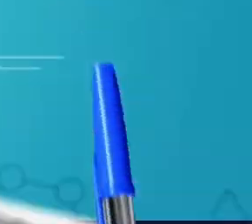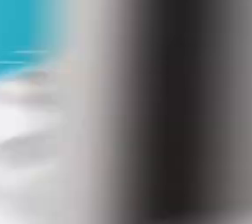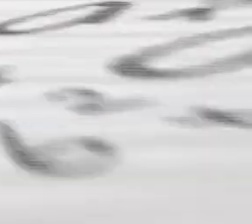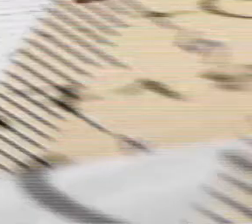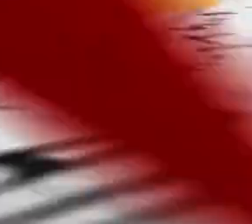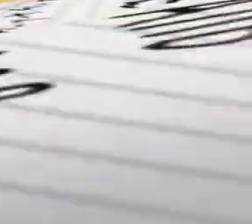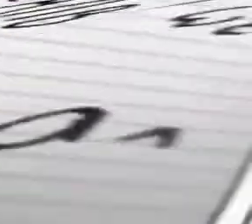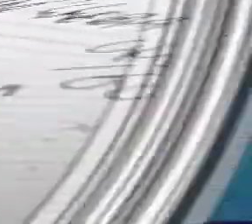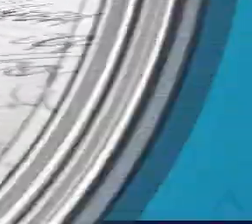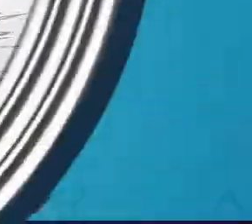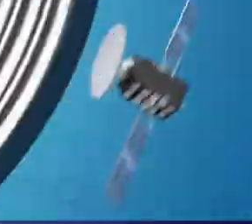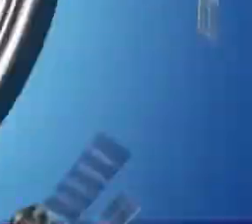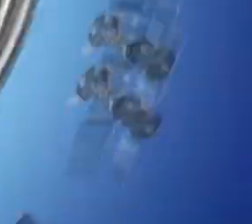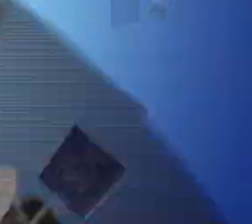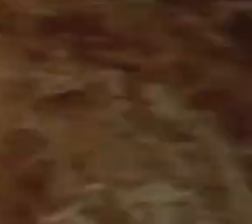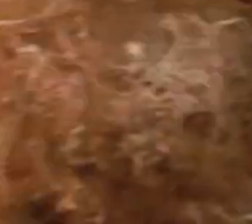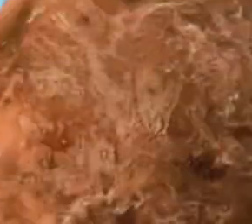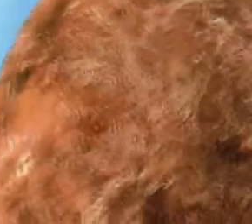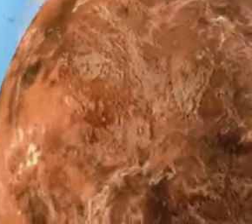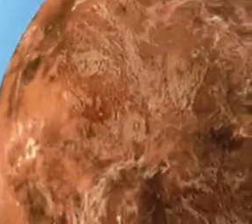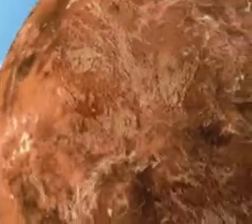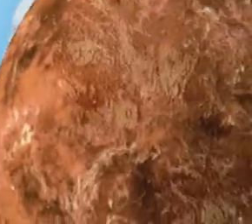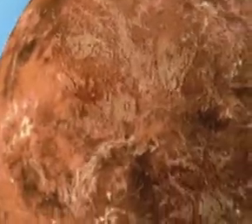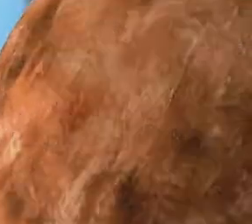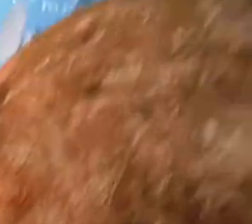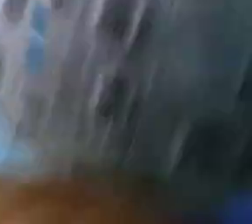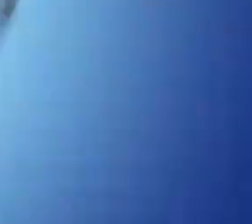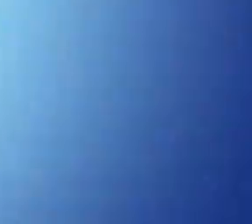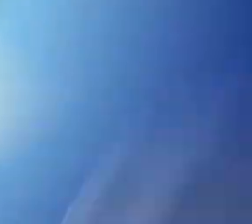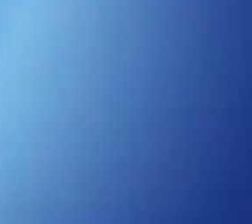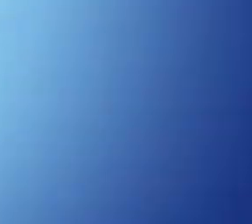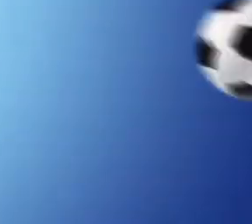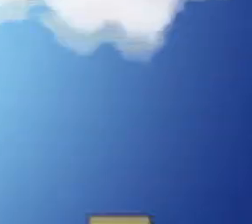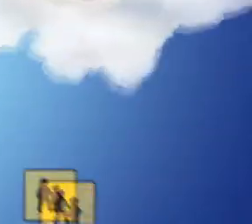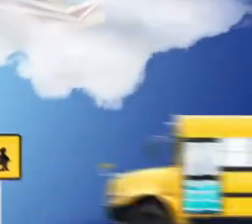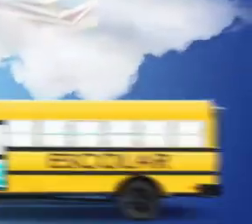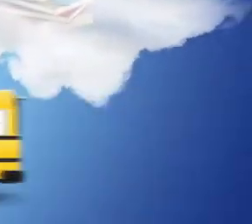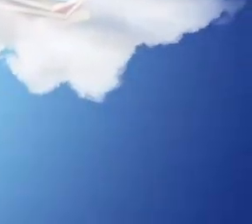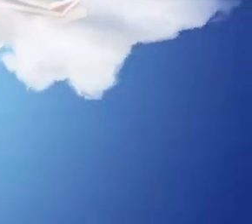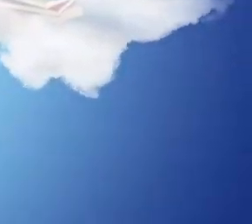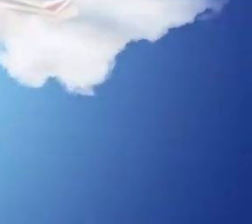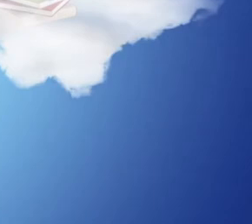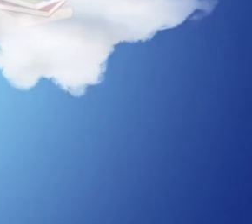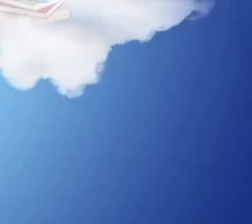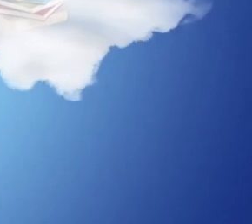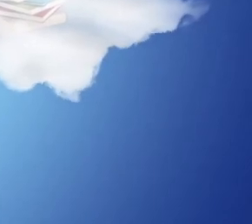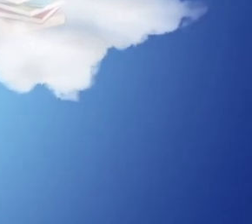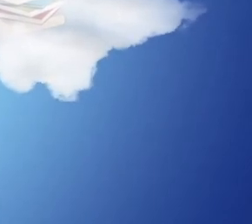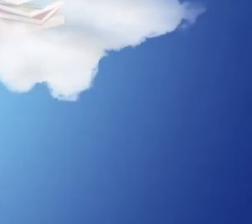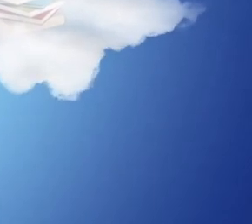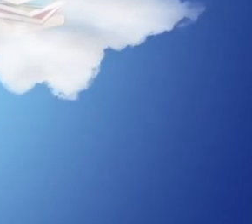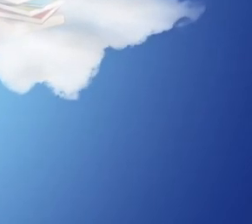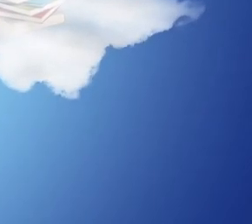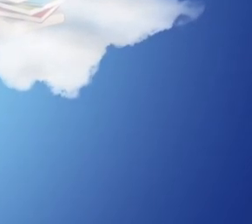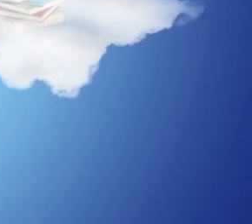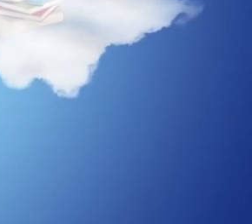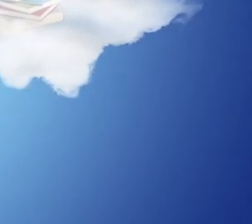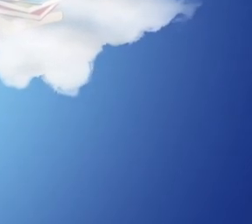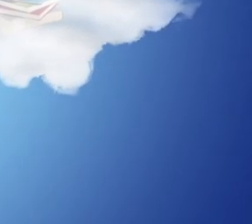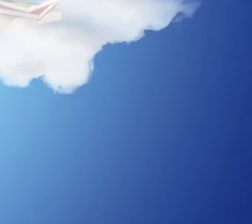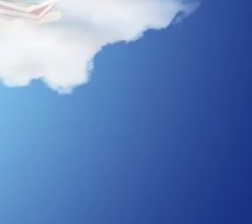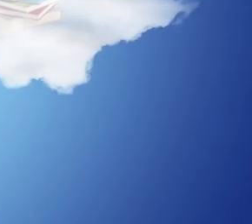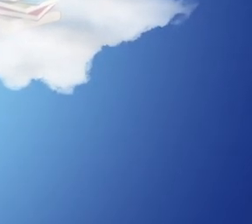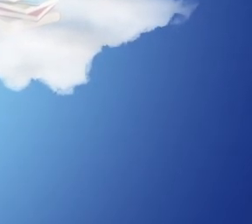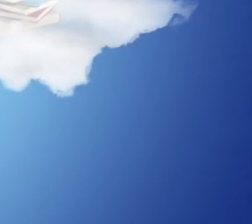Transcrição e Legendas